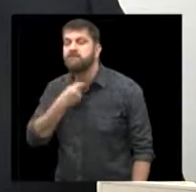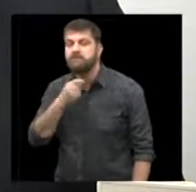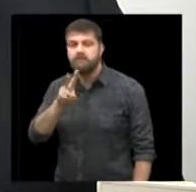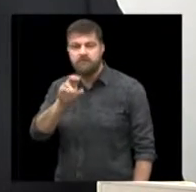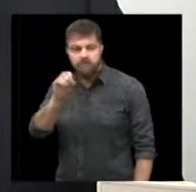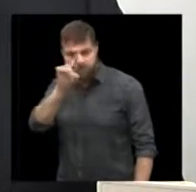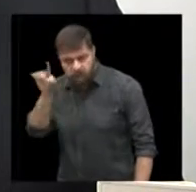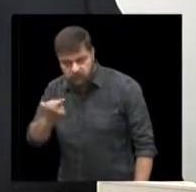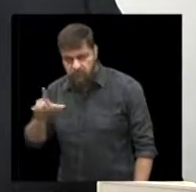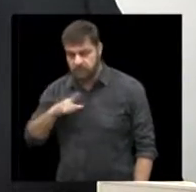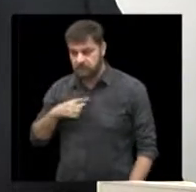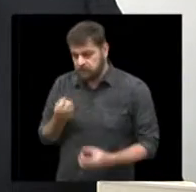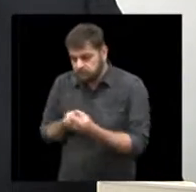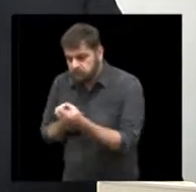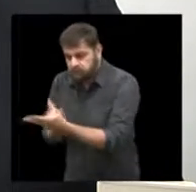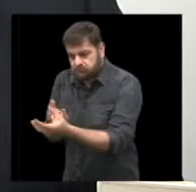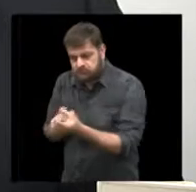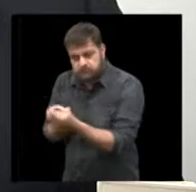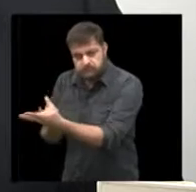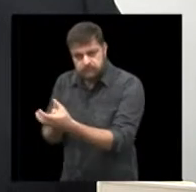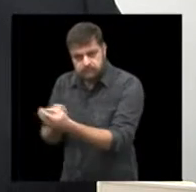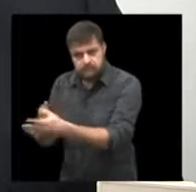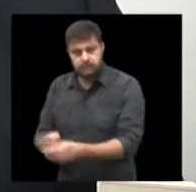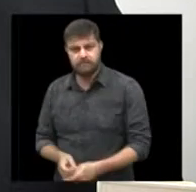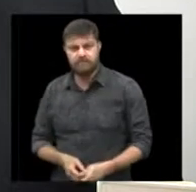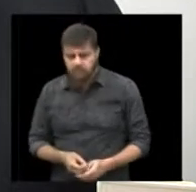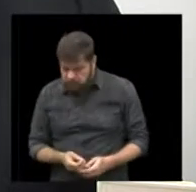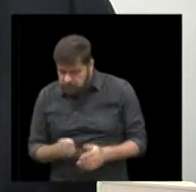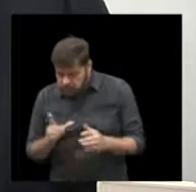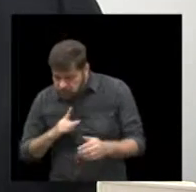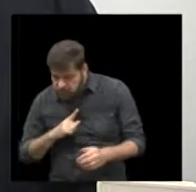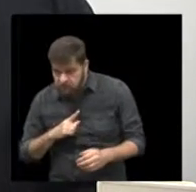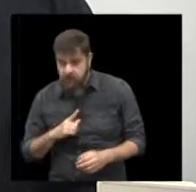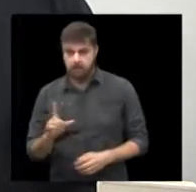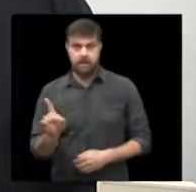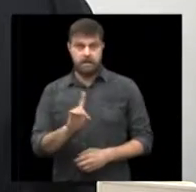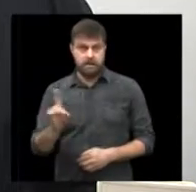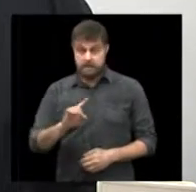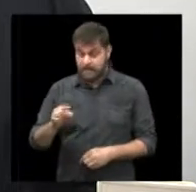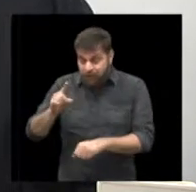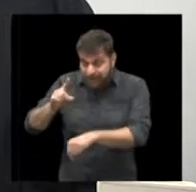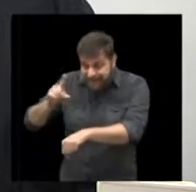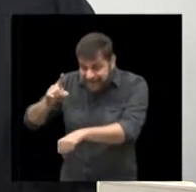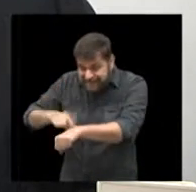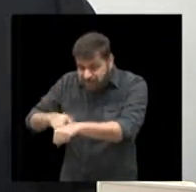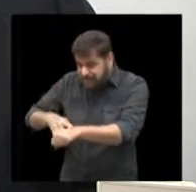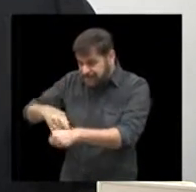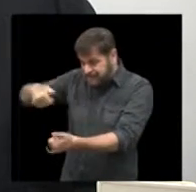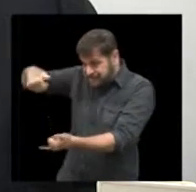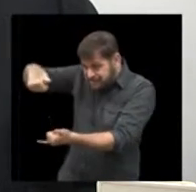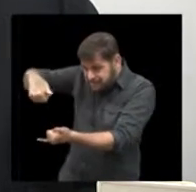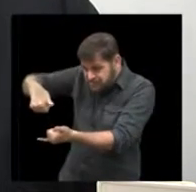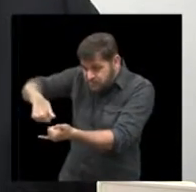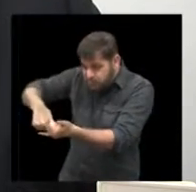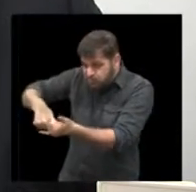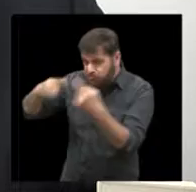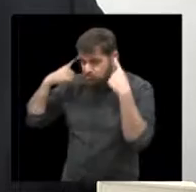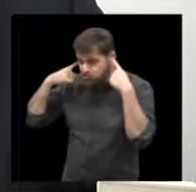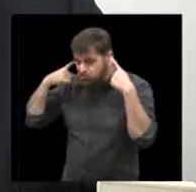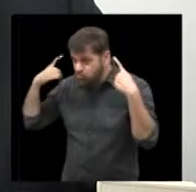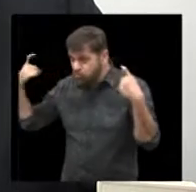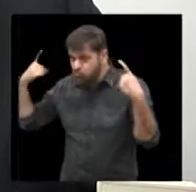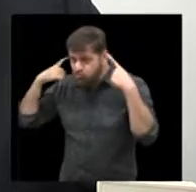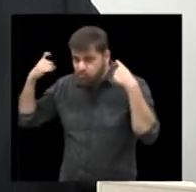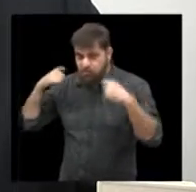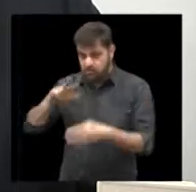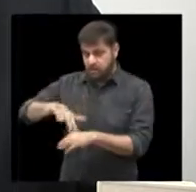algumas informações aí dentro instruções não, não quando ele acessa ele aciona o alarme ou quando há